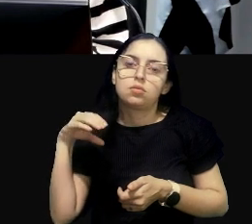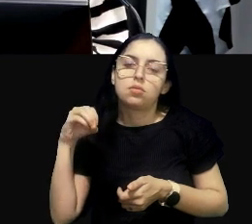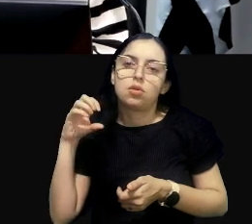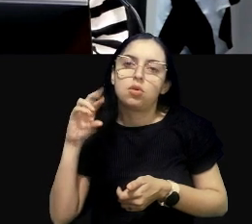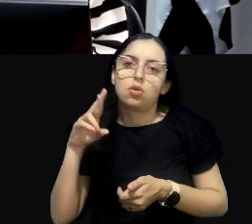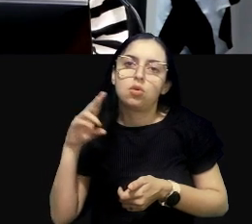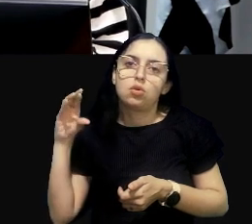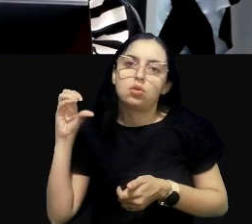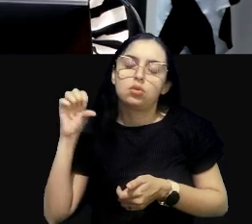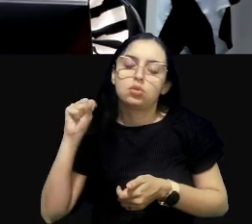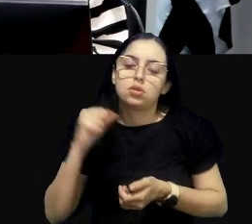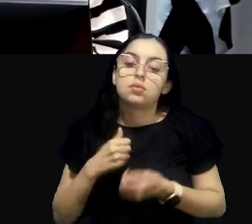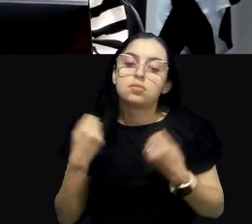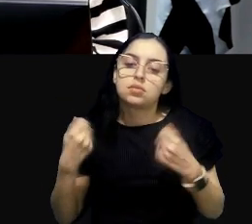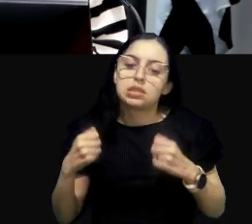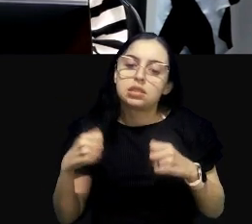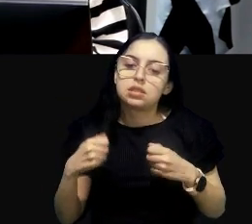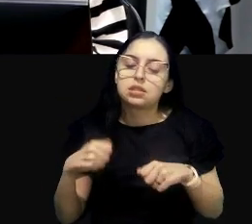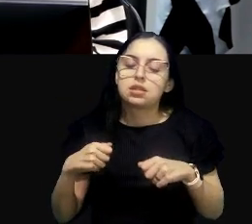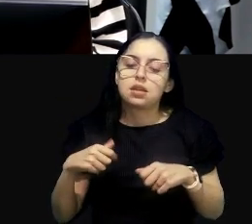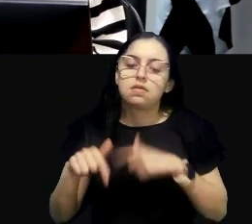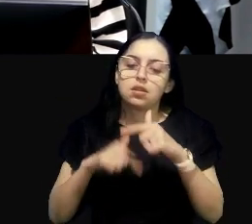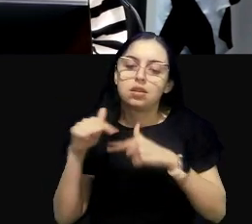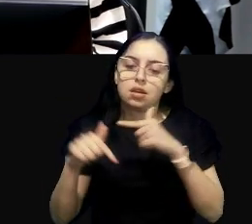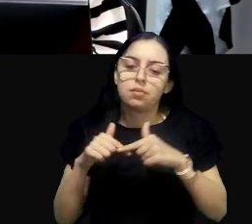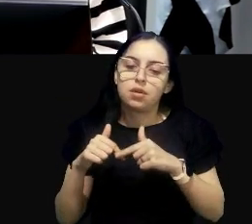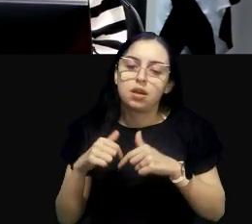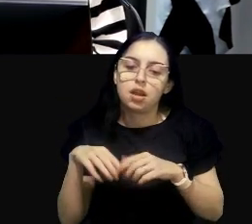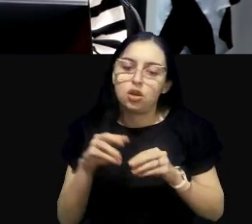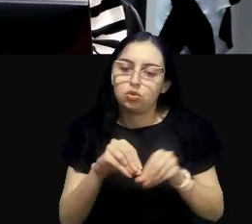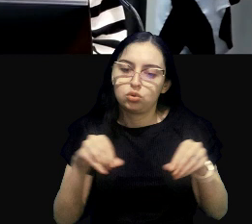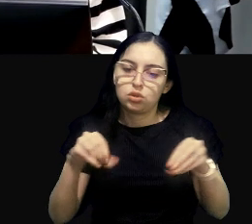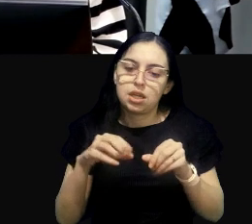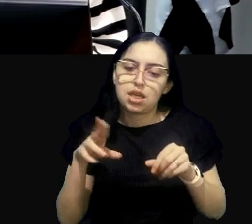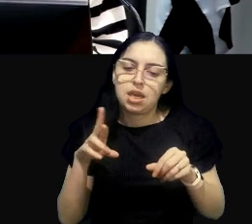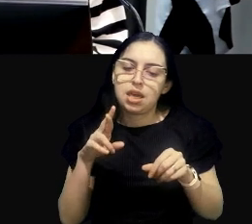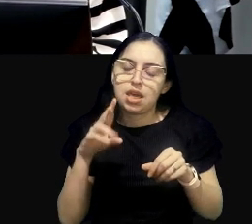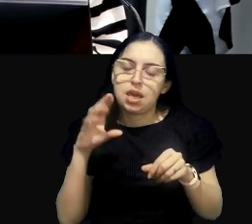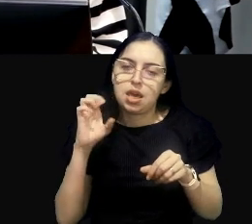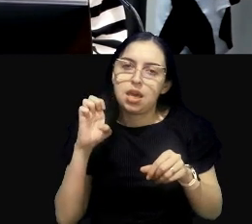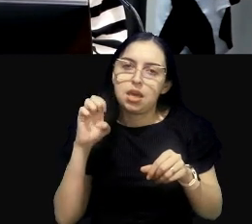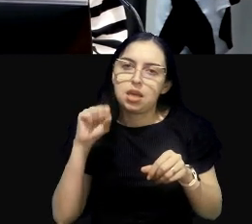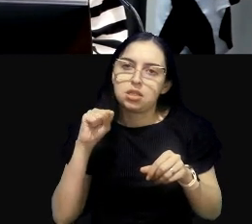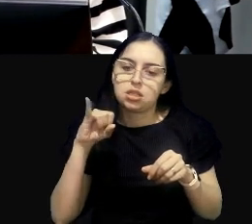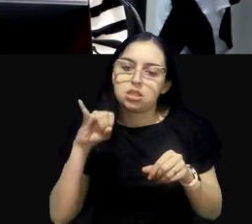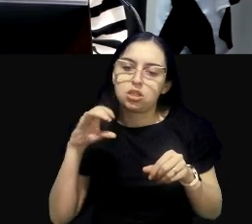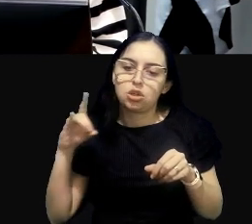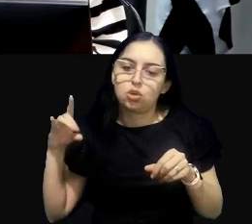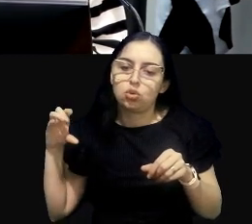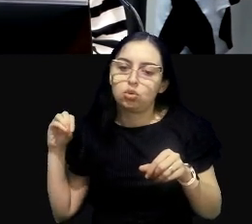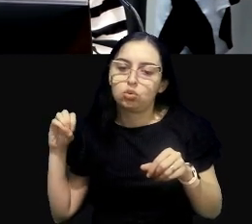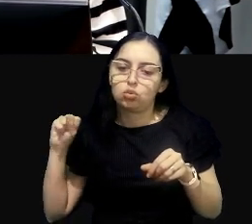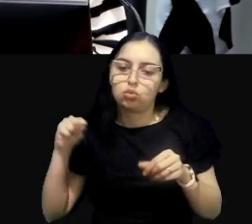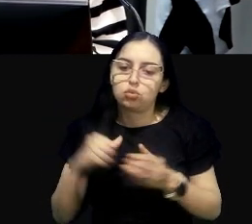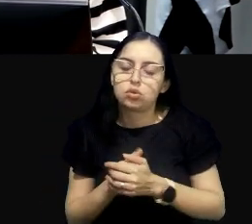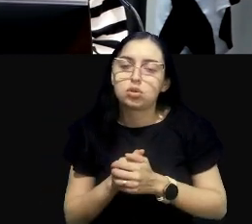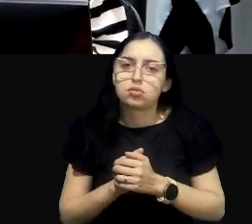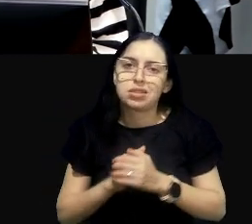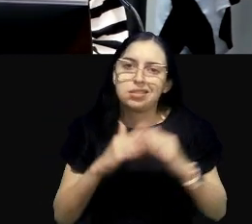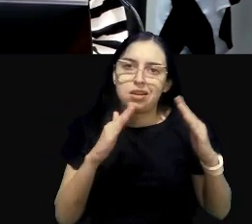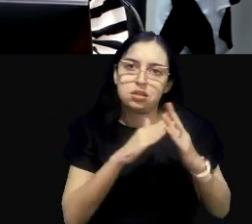necessidade de trabalhar com os resíduos sólidos domiciliares. E foi